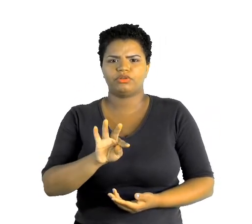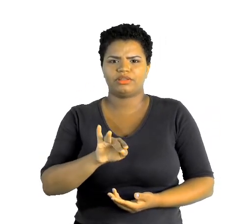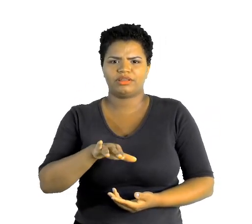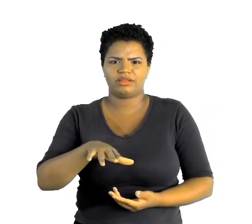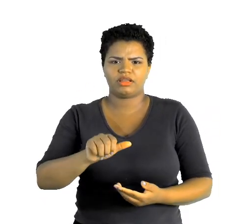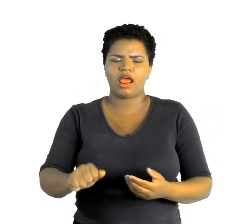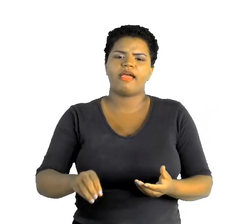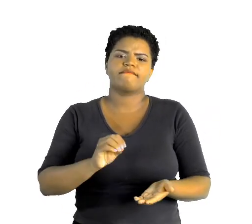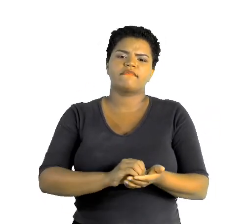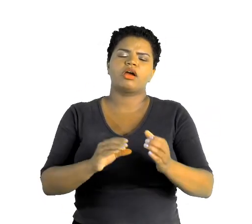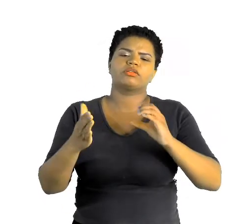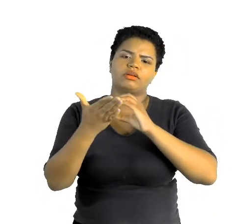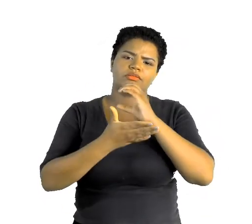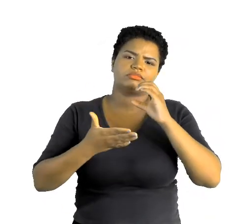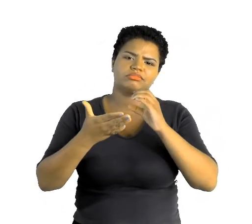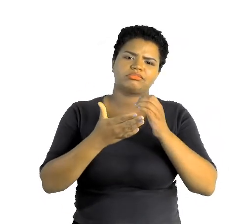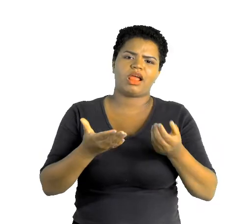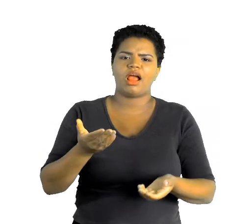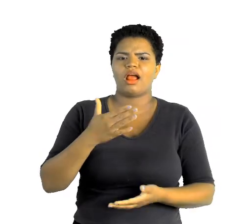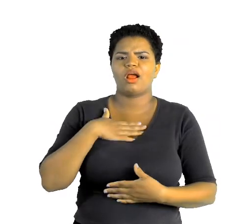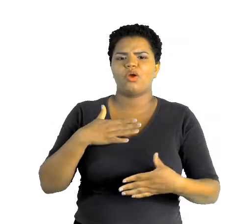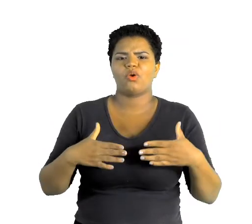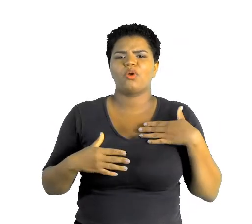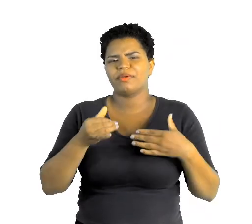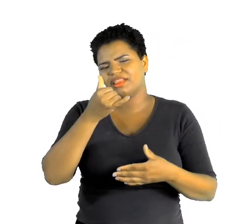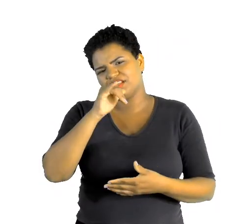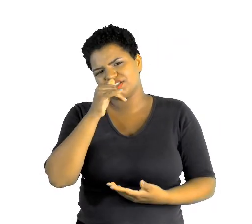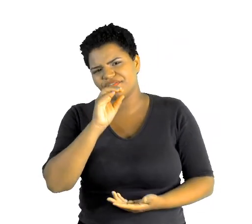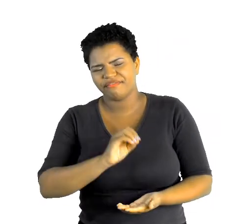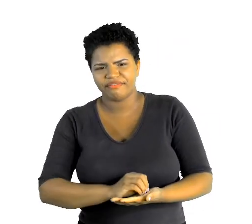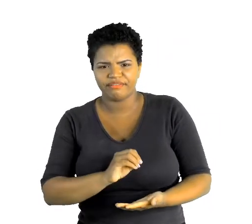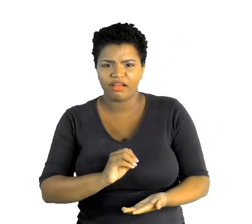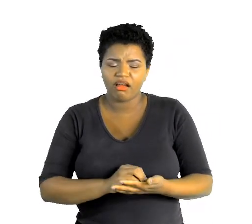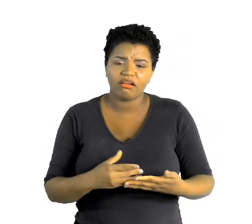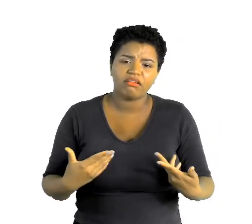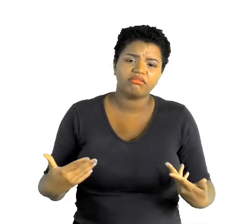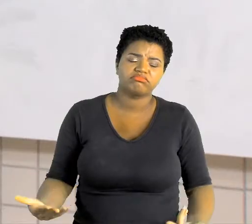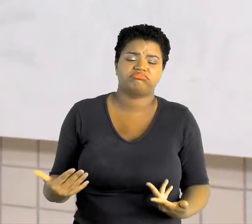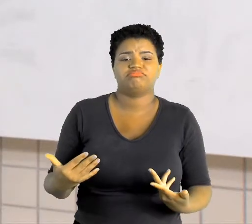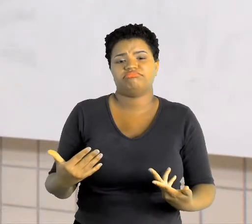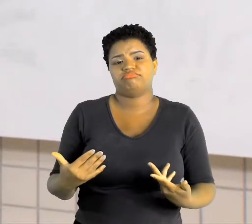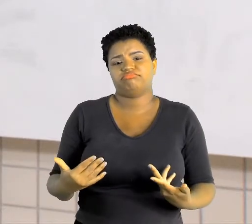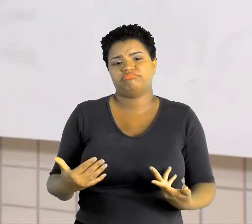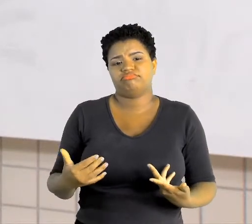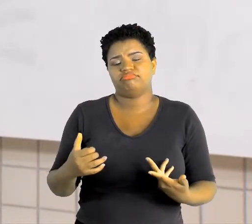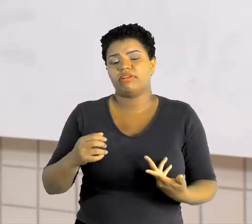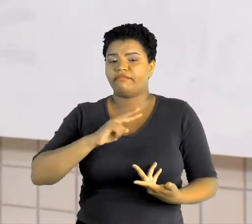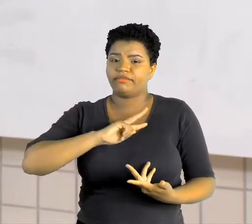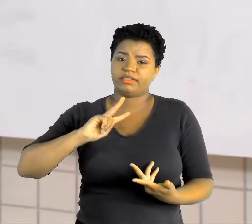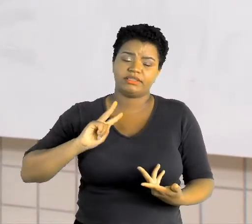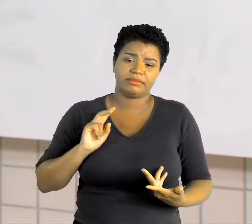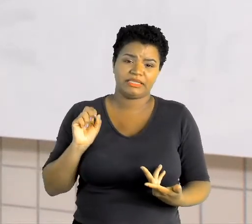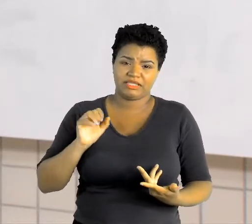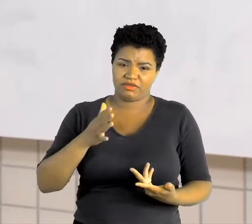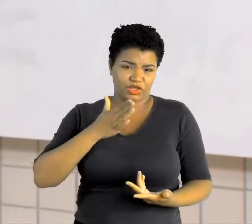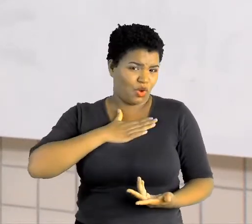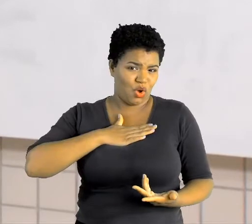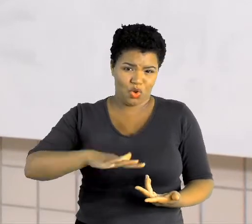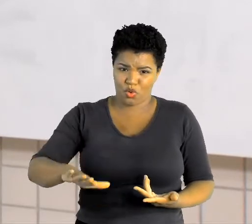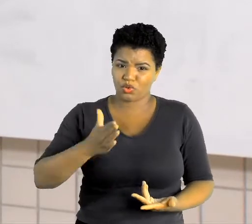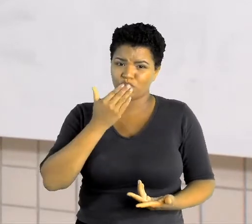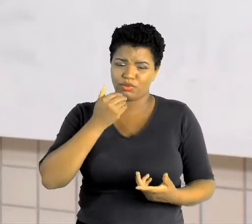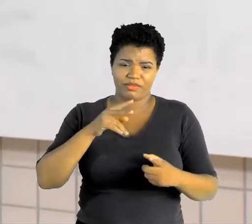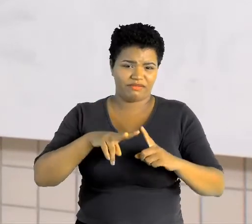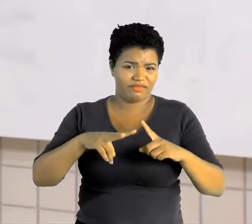por exemplo. Aí o seu corpo vai ficar mais frágil, mais sem energia. Assim, pode fazer falta também as vitaminas. Se você não gosta de comer verduras,